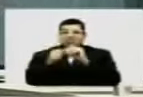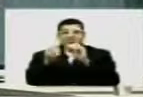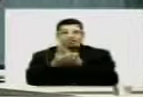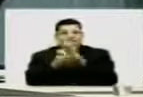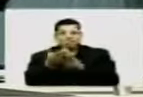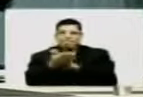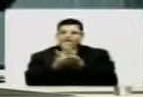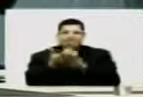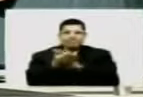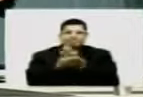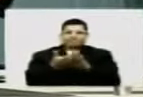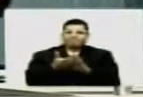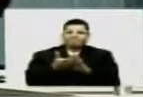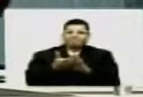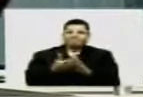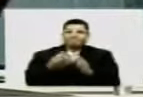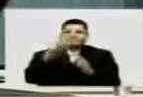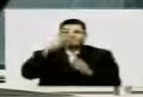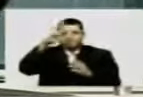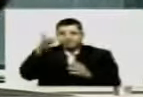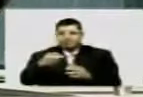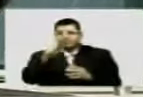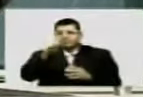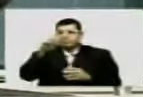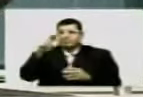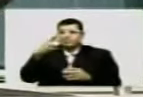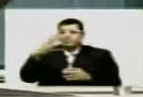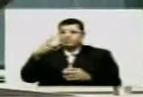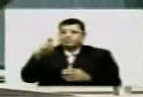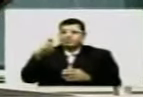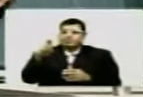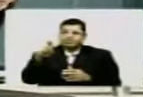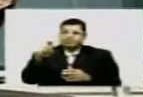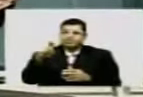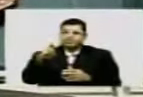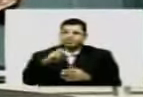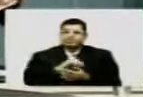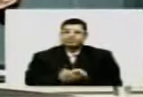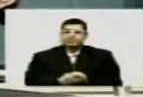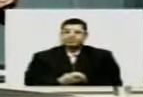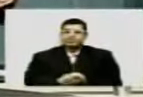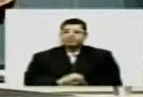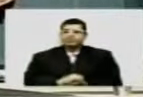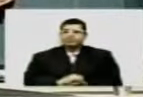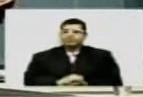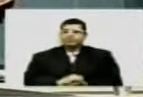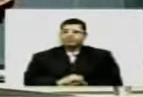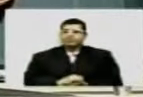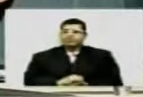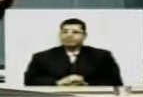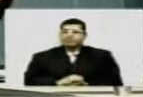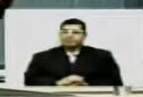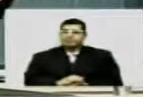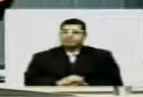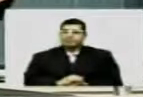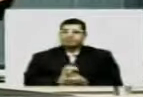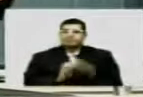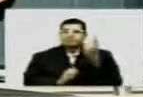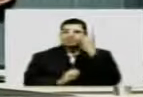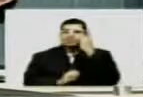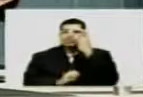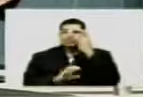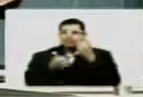de Tabatinga, por R$.845.000,00. No